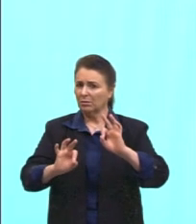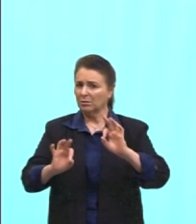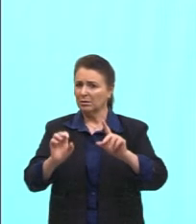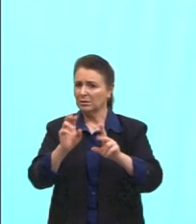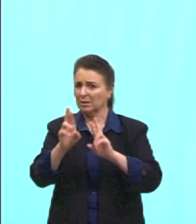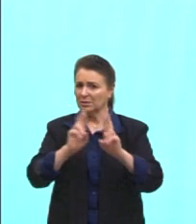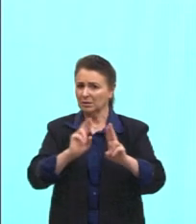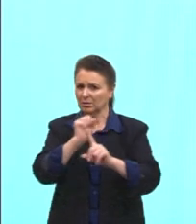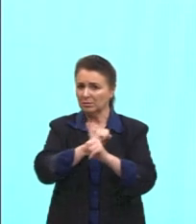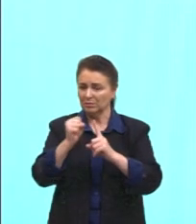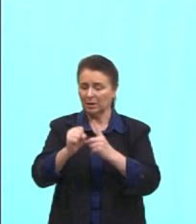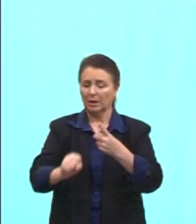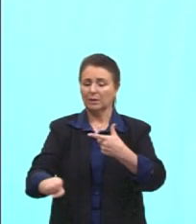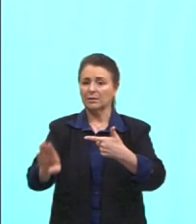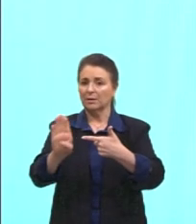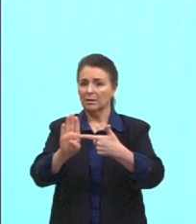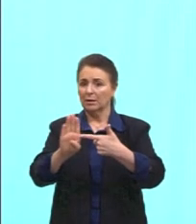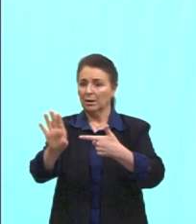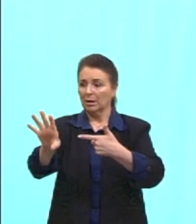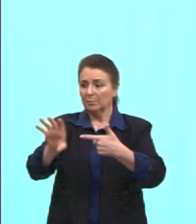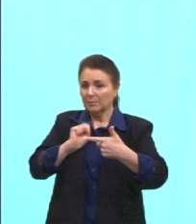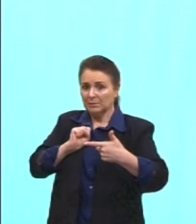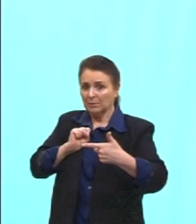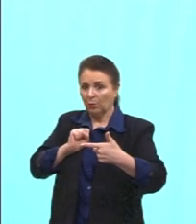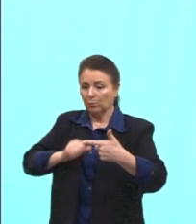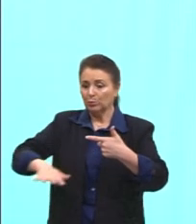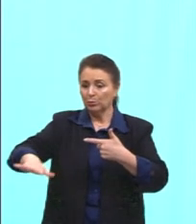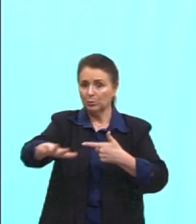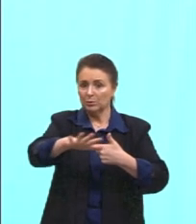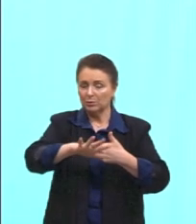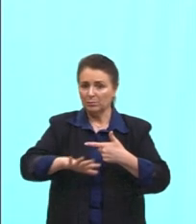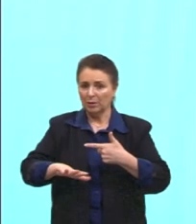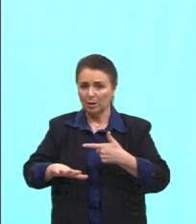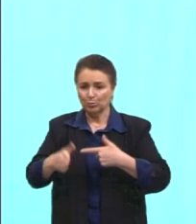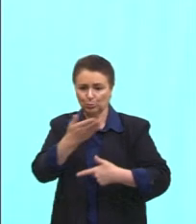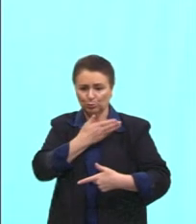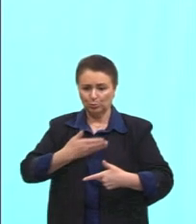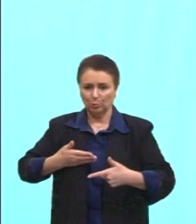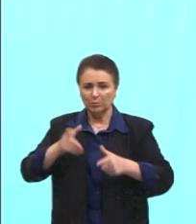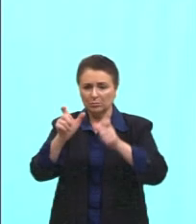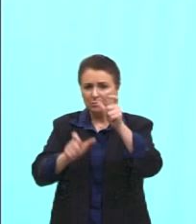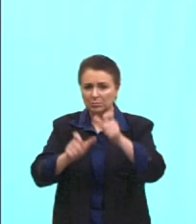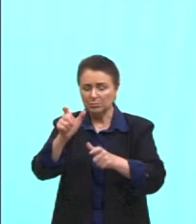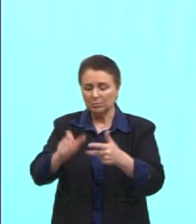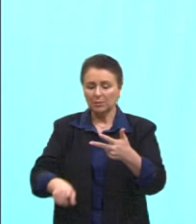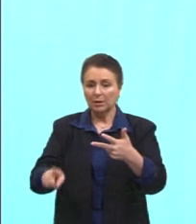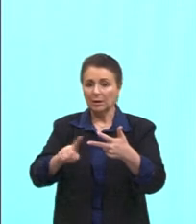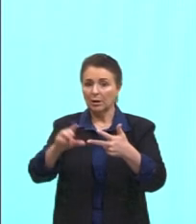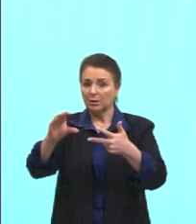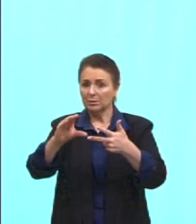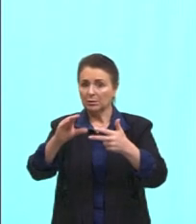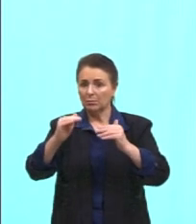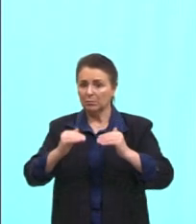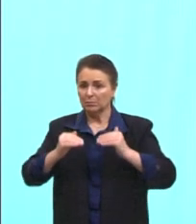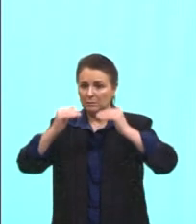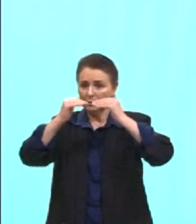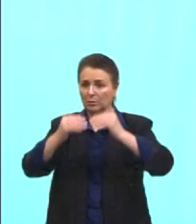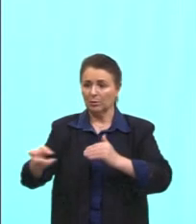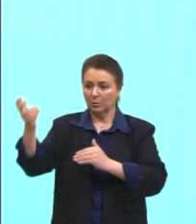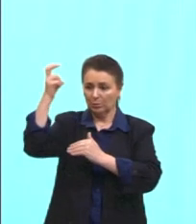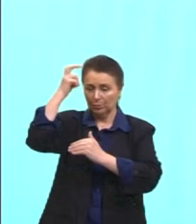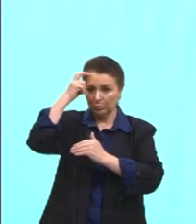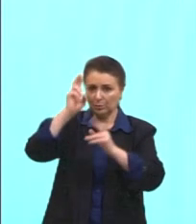B, apropriação dos espaços públicos, C, padronização das culturas